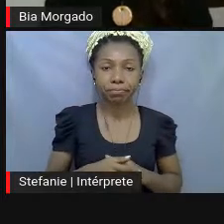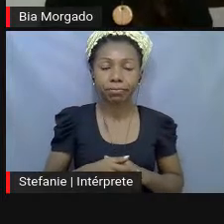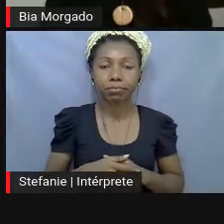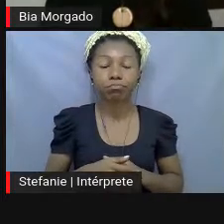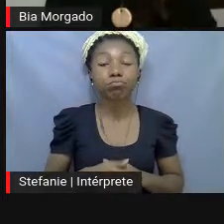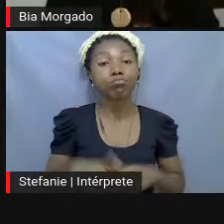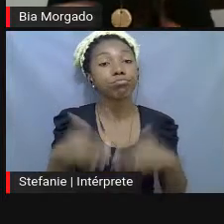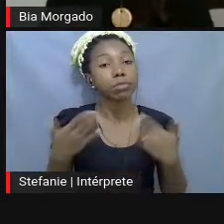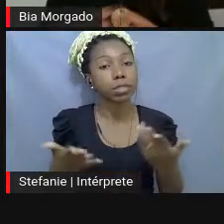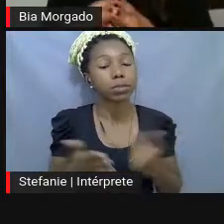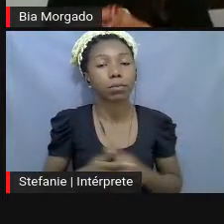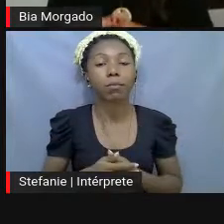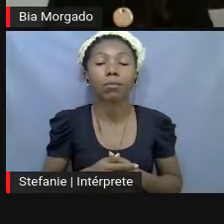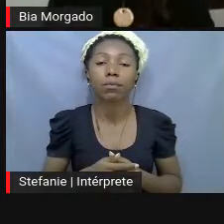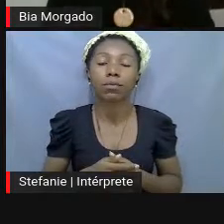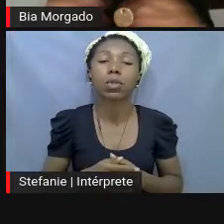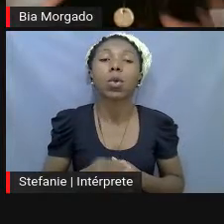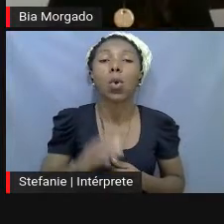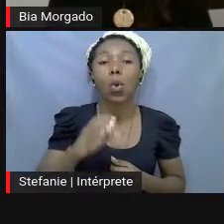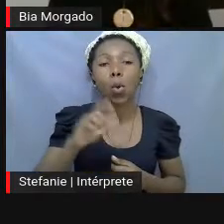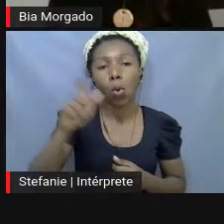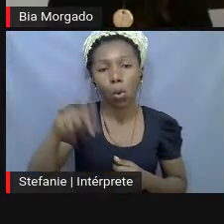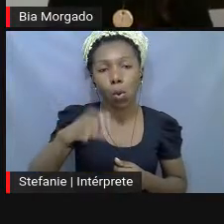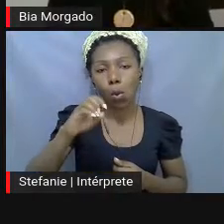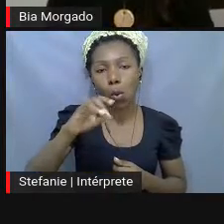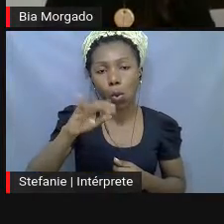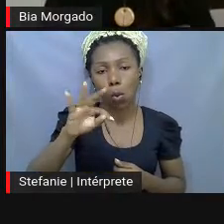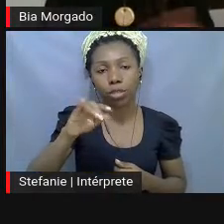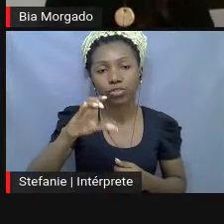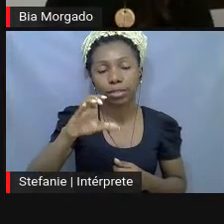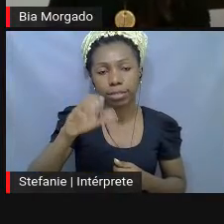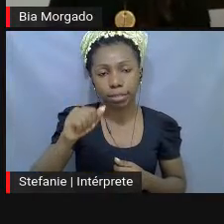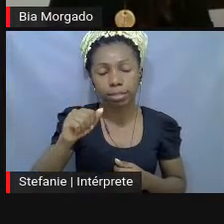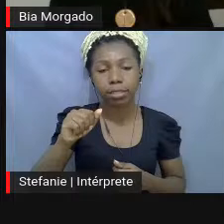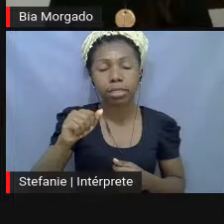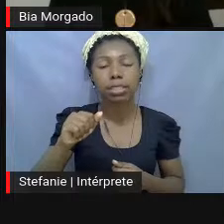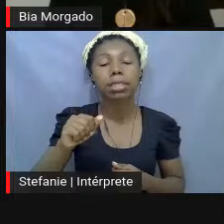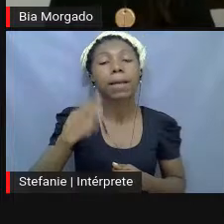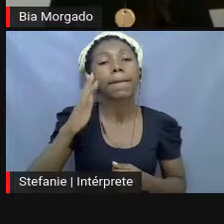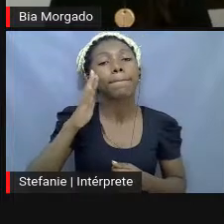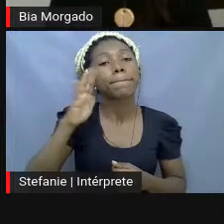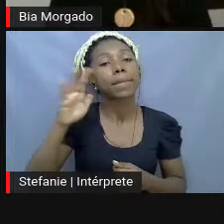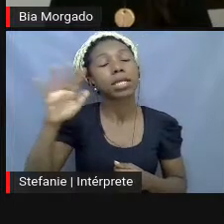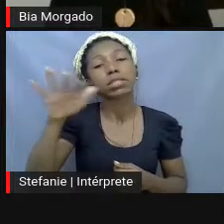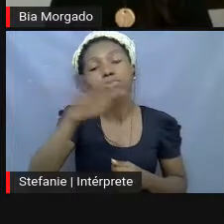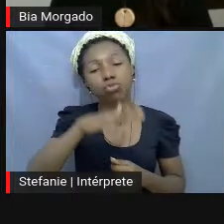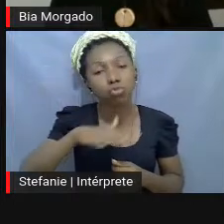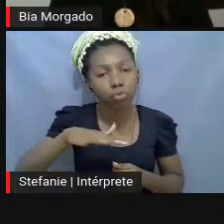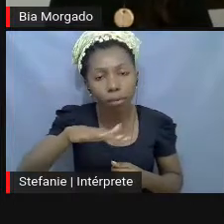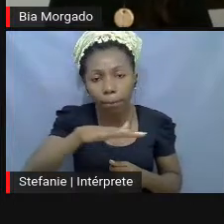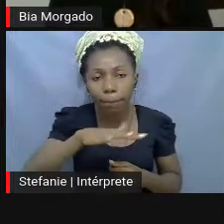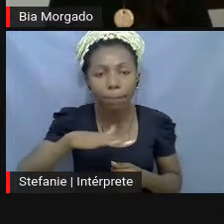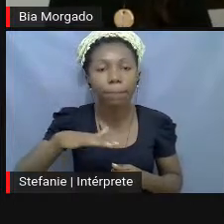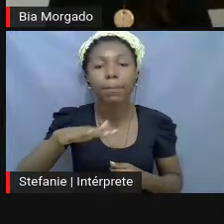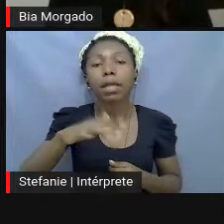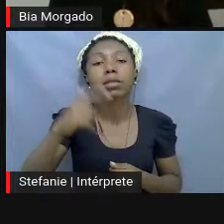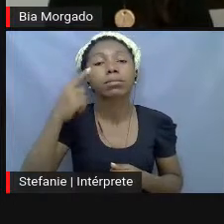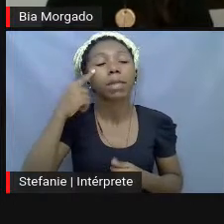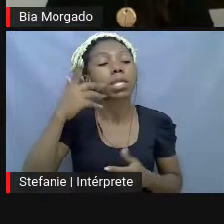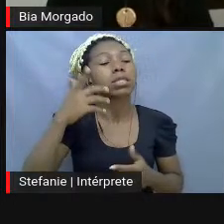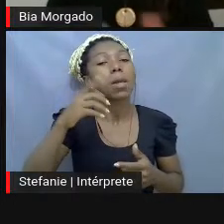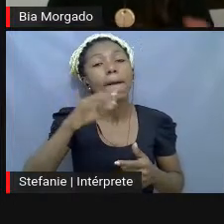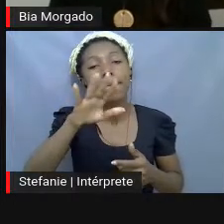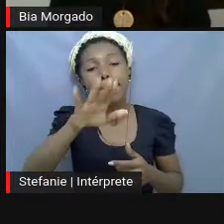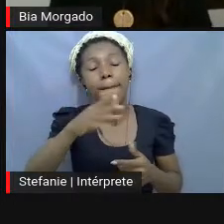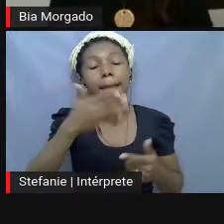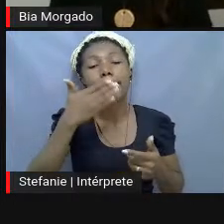né, então o Oiticica, quando ele vai pensar esse espaço, ele vai desenhar todo o projeto expográfico, né, ele pede a planta da galeria e